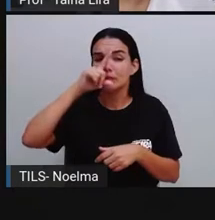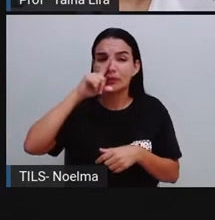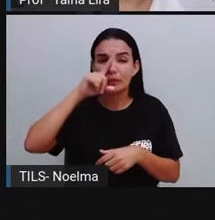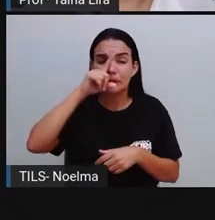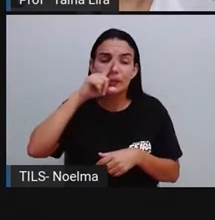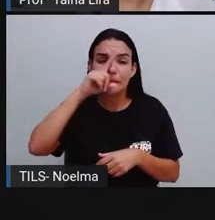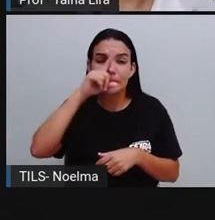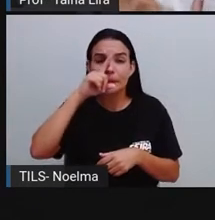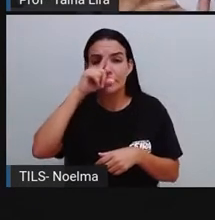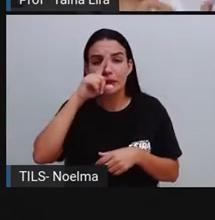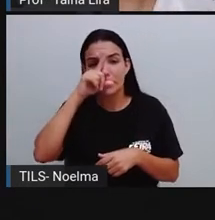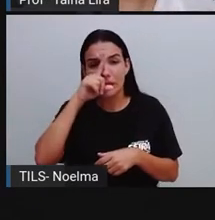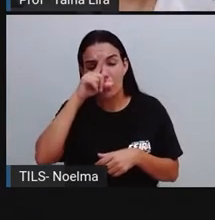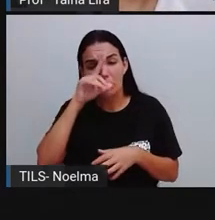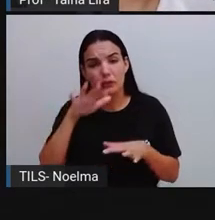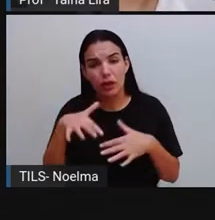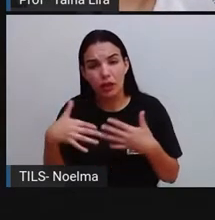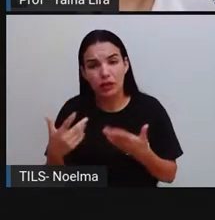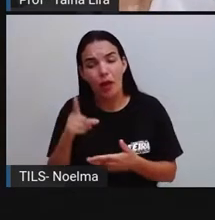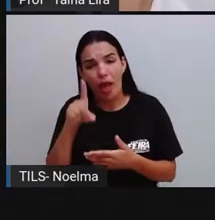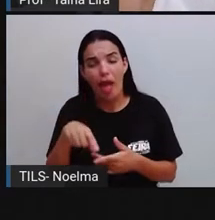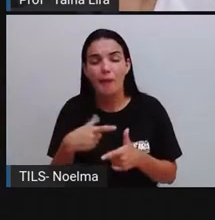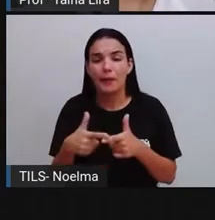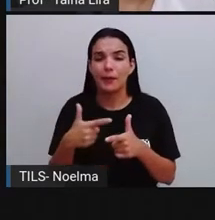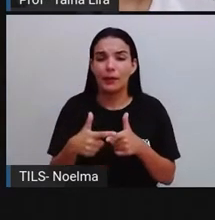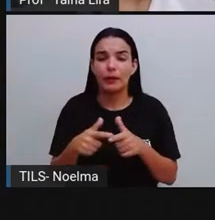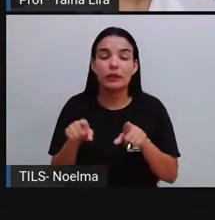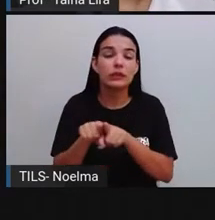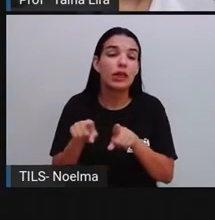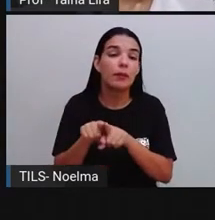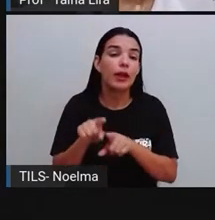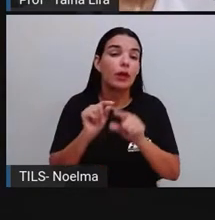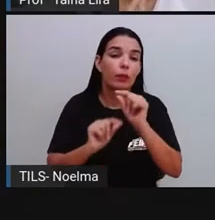Tóxicos. Então, esse é que o problema. Além disso,